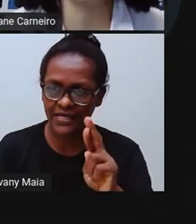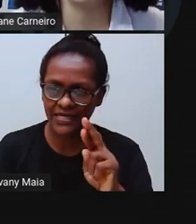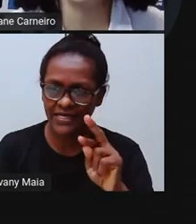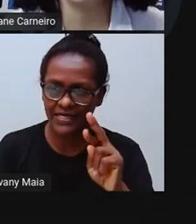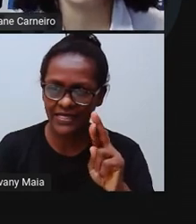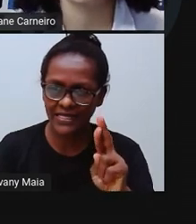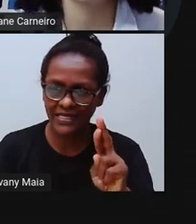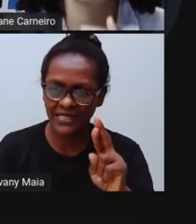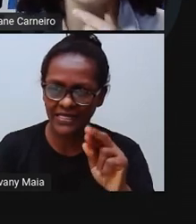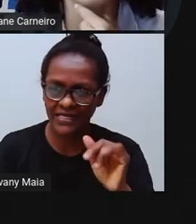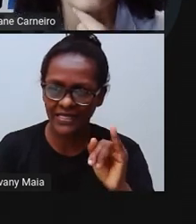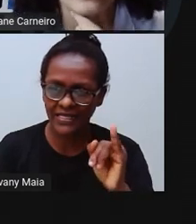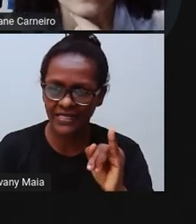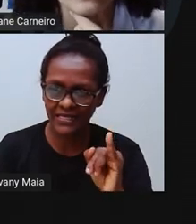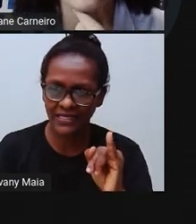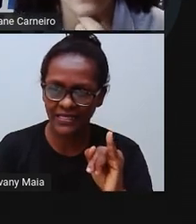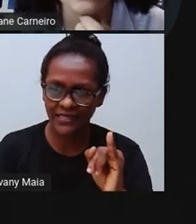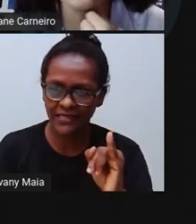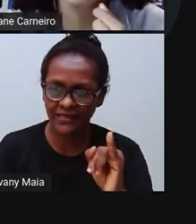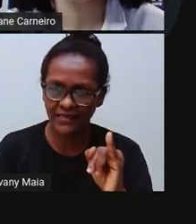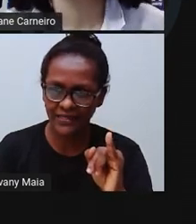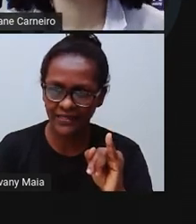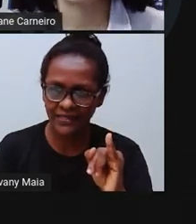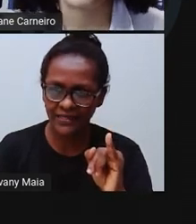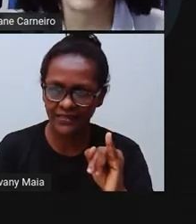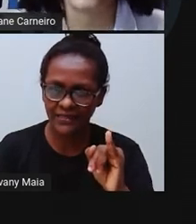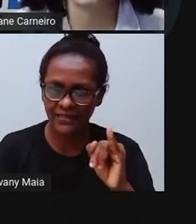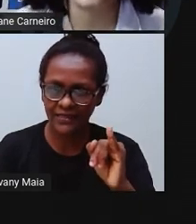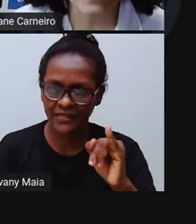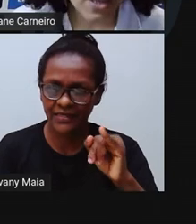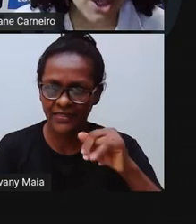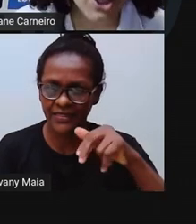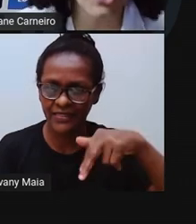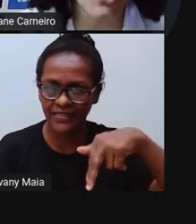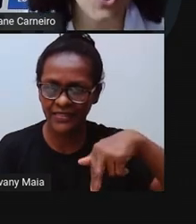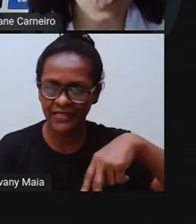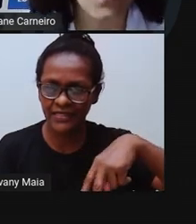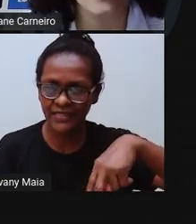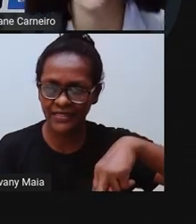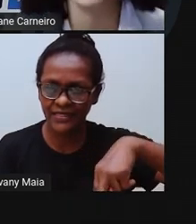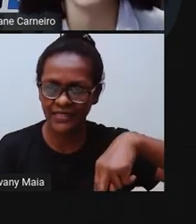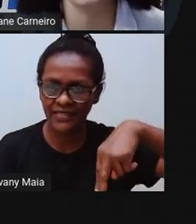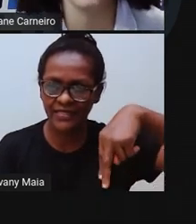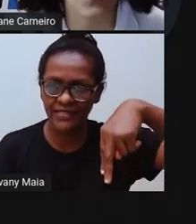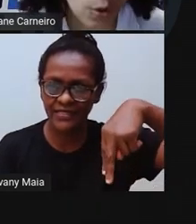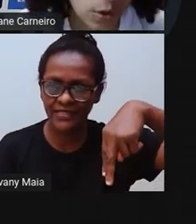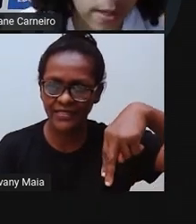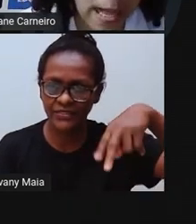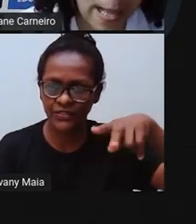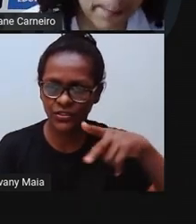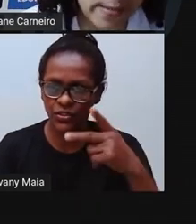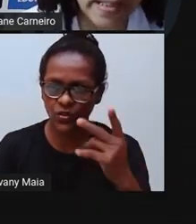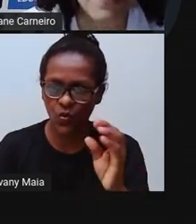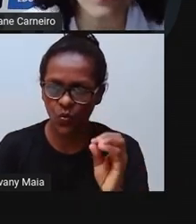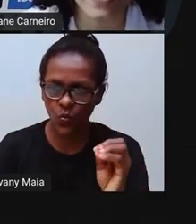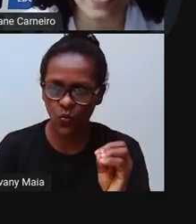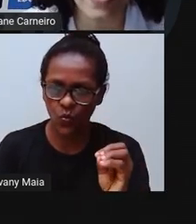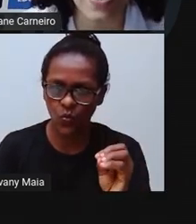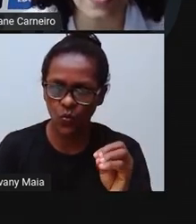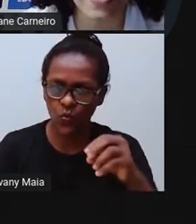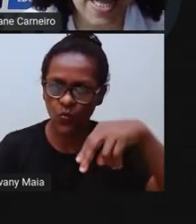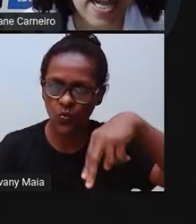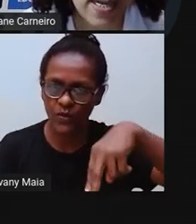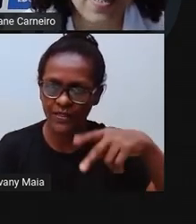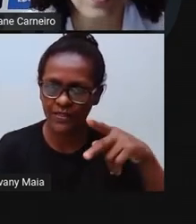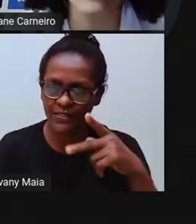Carrinho. Pra ter esse som do Rí. Certo? Carrinho. Nho. Pra fazer um Nho, a prós serve o Nê,